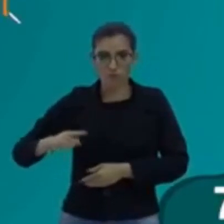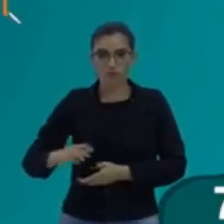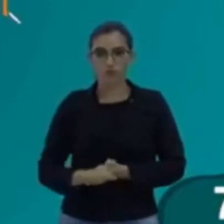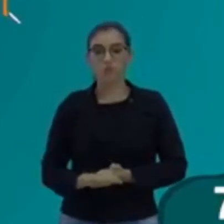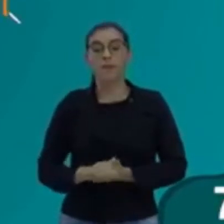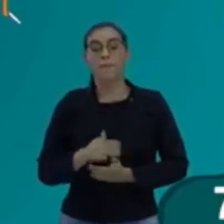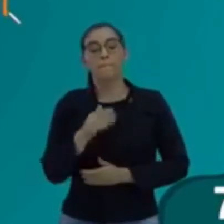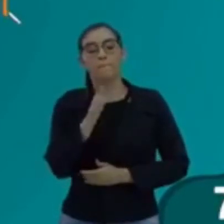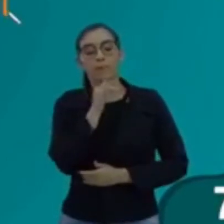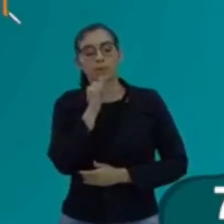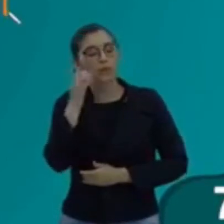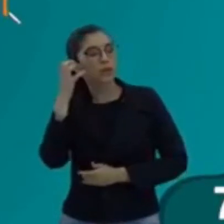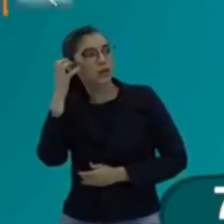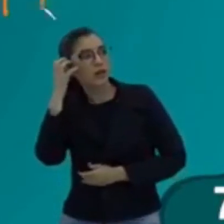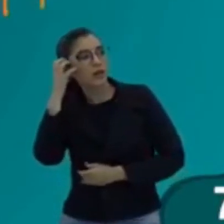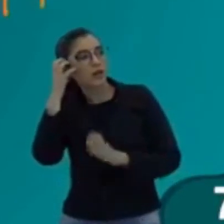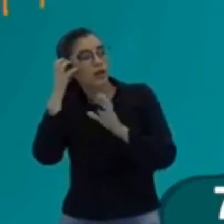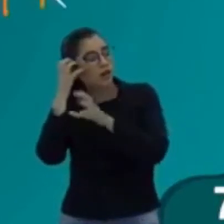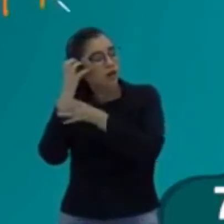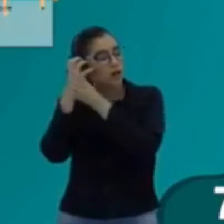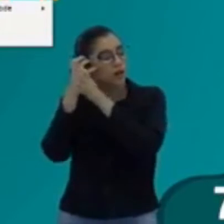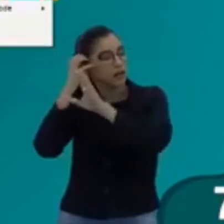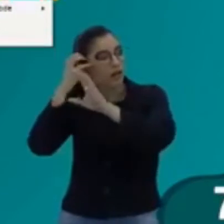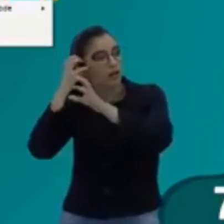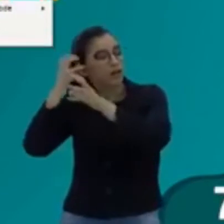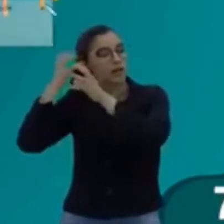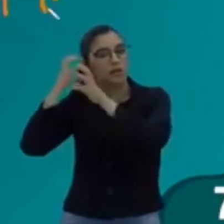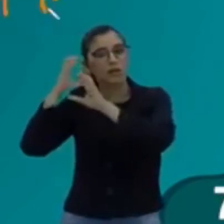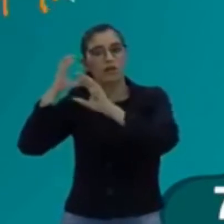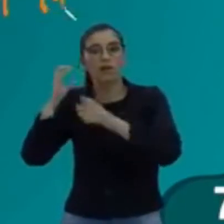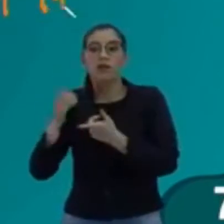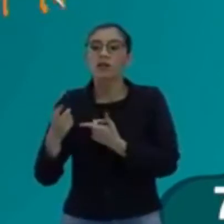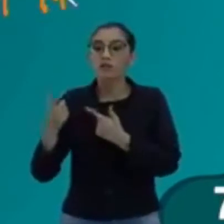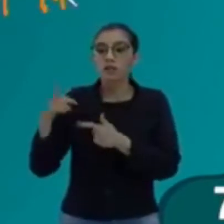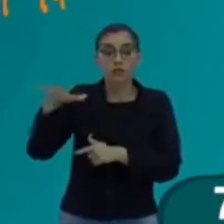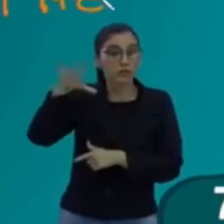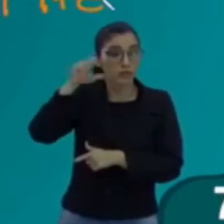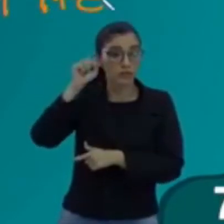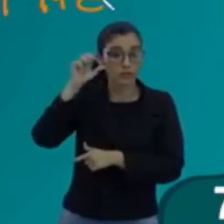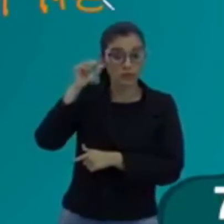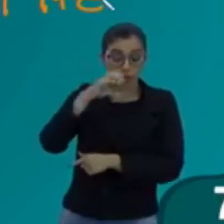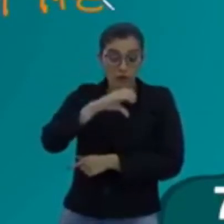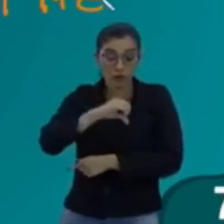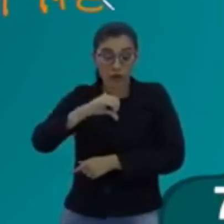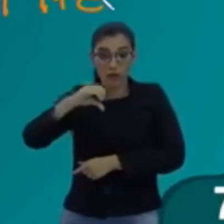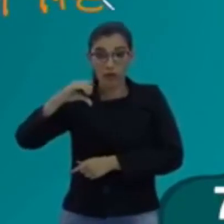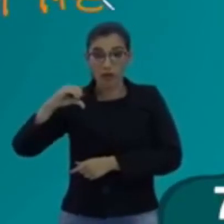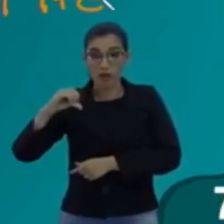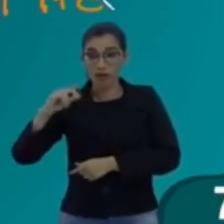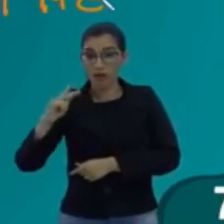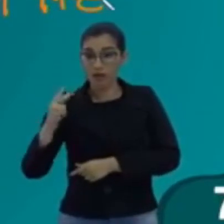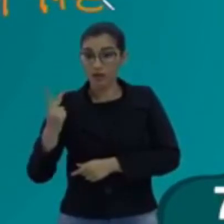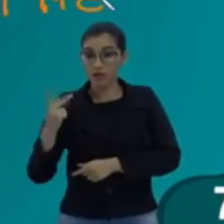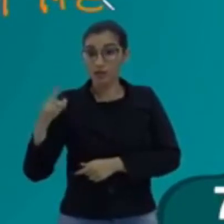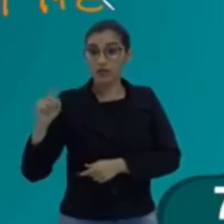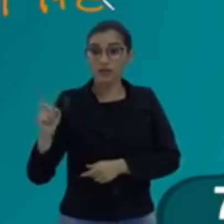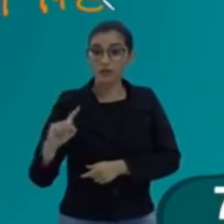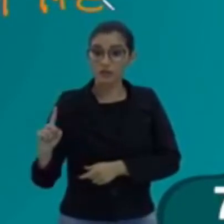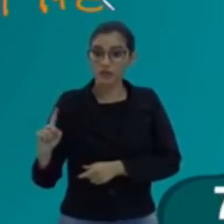99 hertz, só o hertz, HZ. Então, eu digo que ela